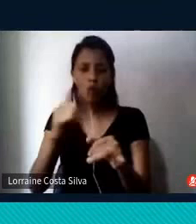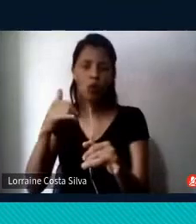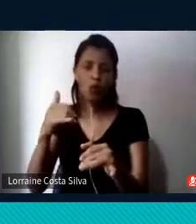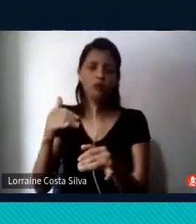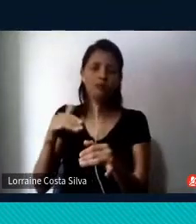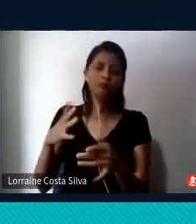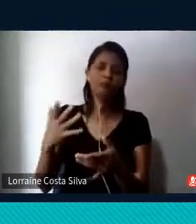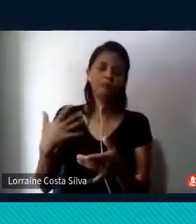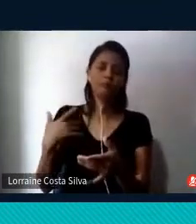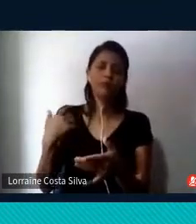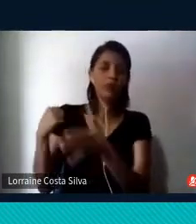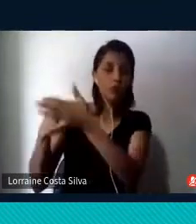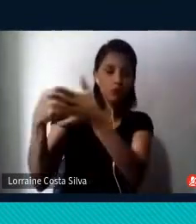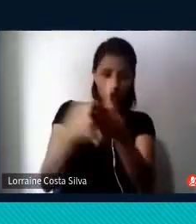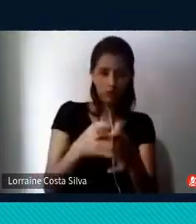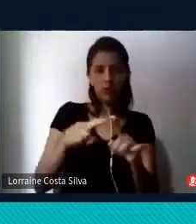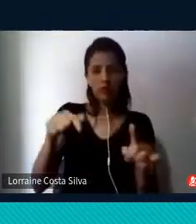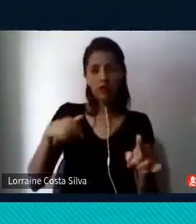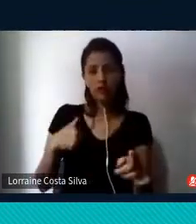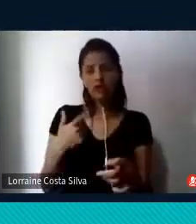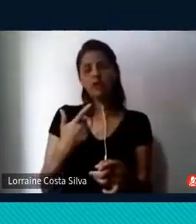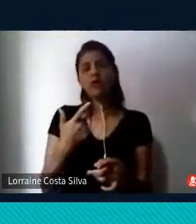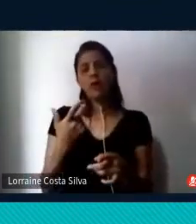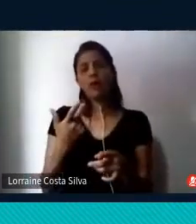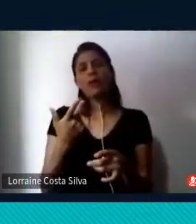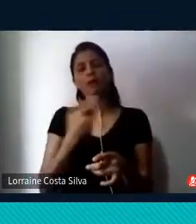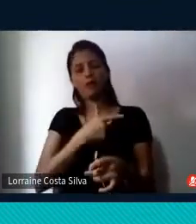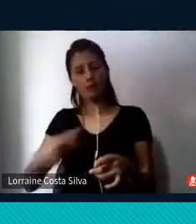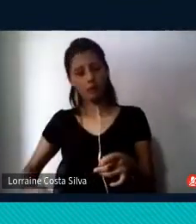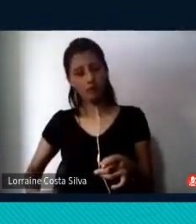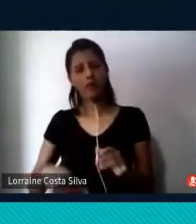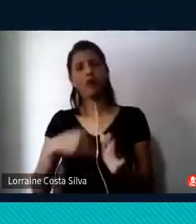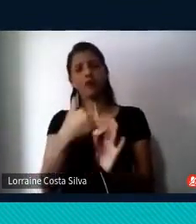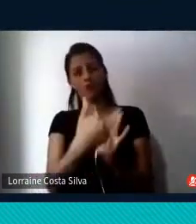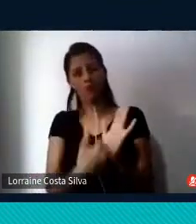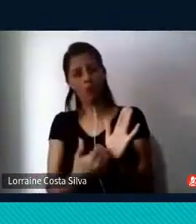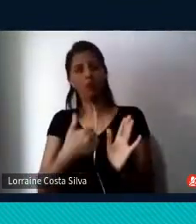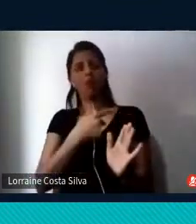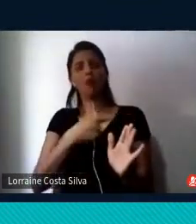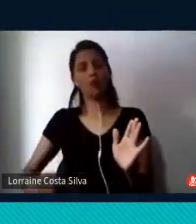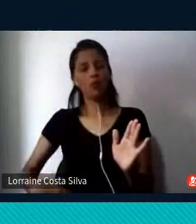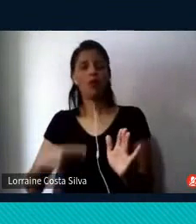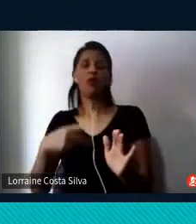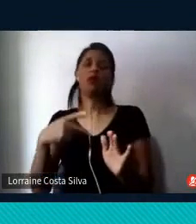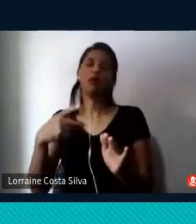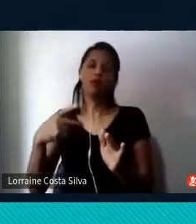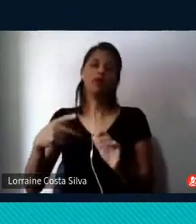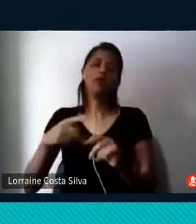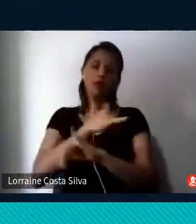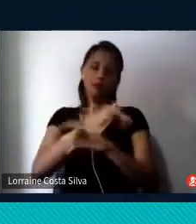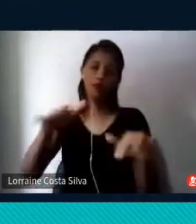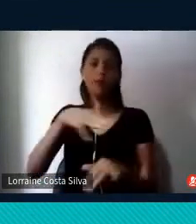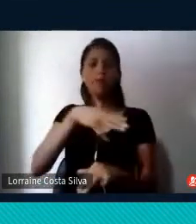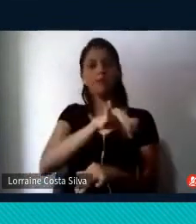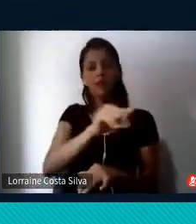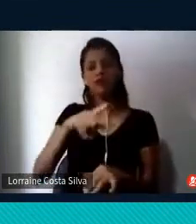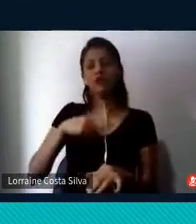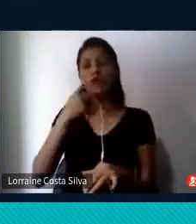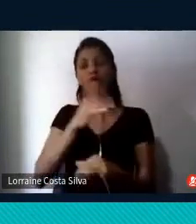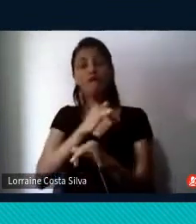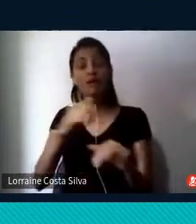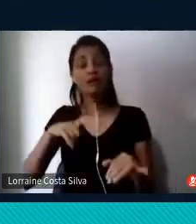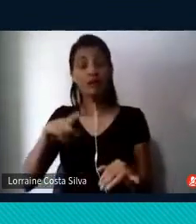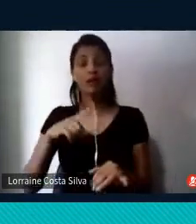pública e na agenda midiática para dizer que gente tem um problema. A gente tem um problema porque as informações que a gente vincula sobre a ciência, que estão